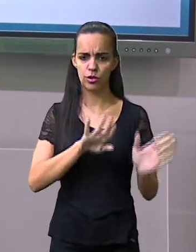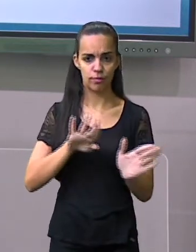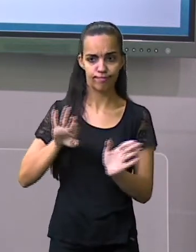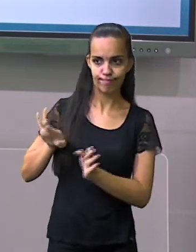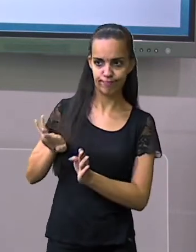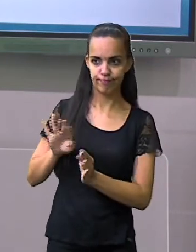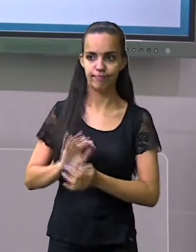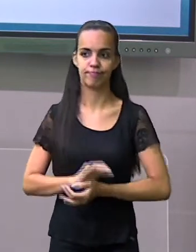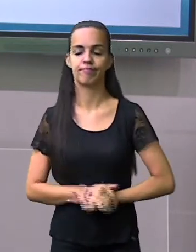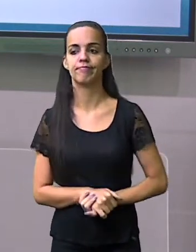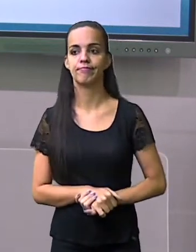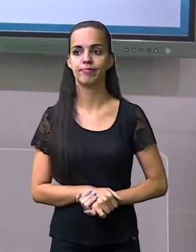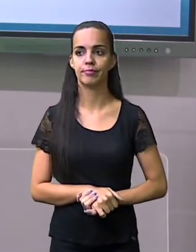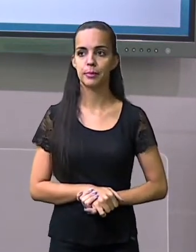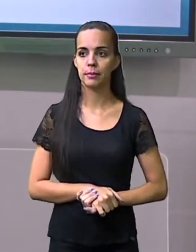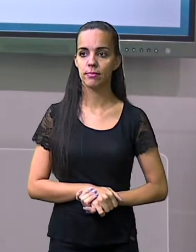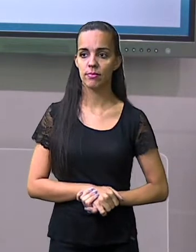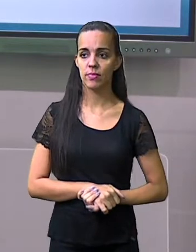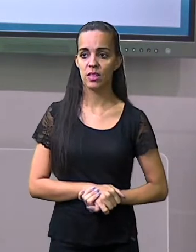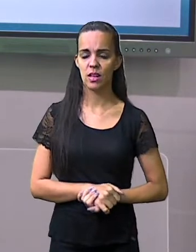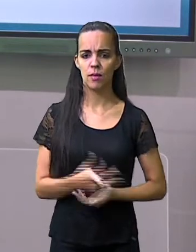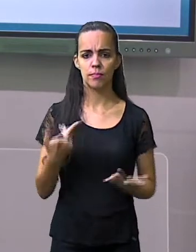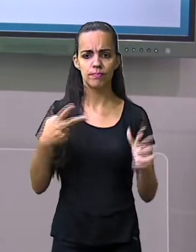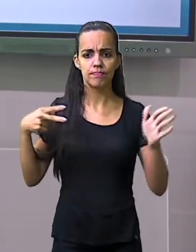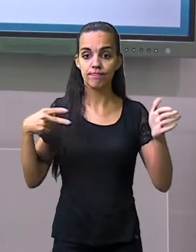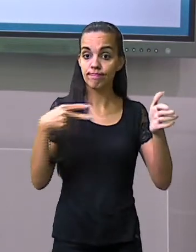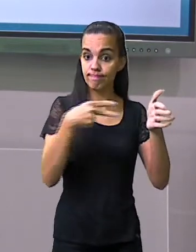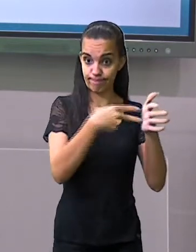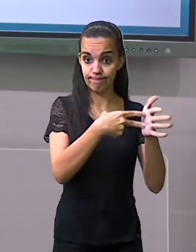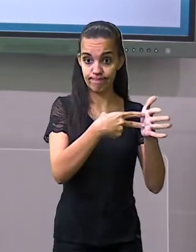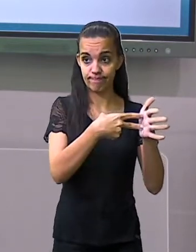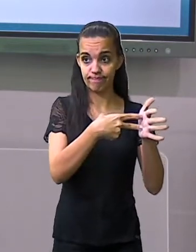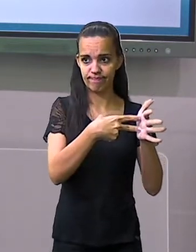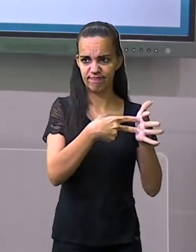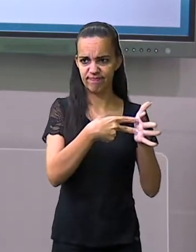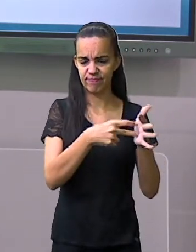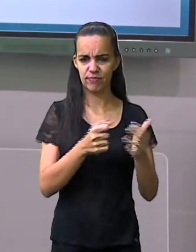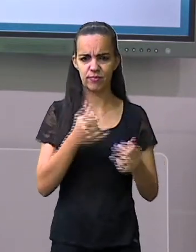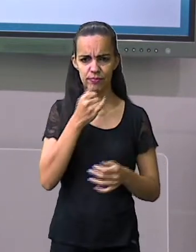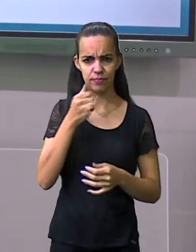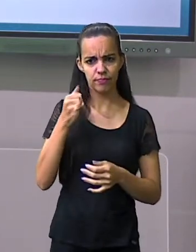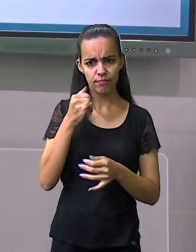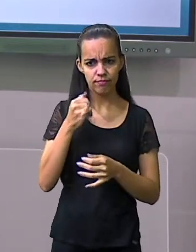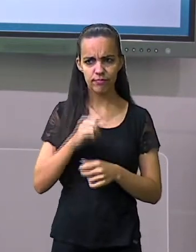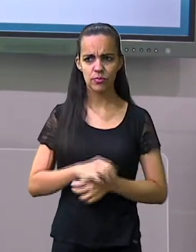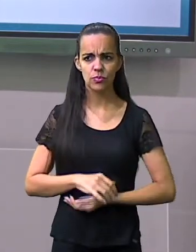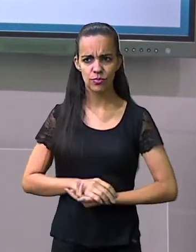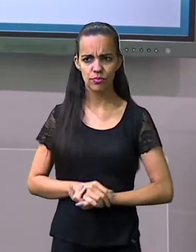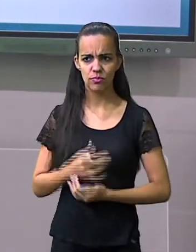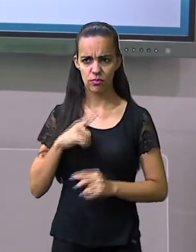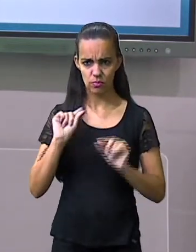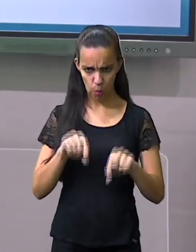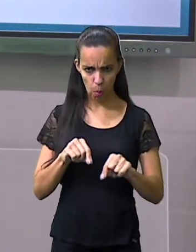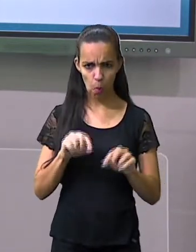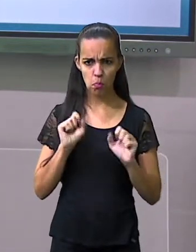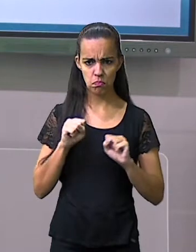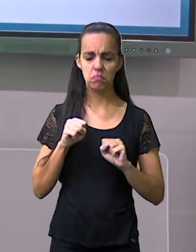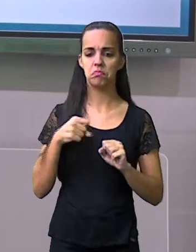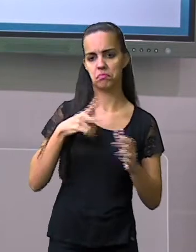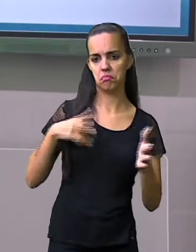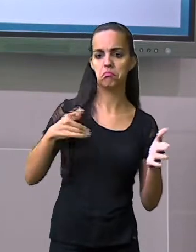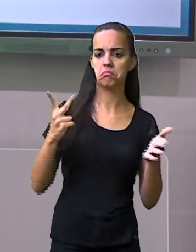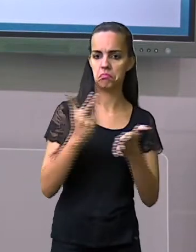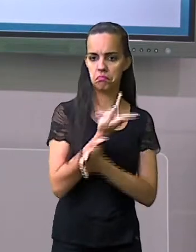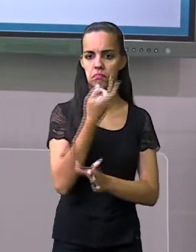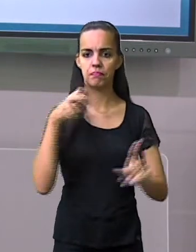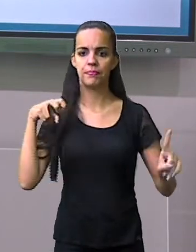Então, nós não vamos circular. E uma tomada, tomada elétrica, ela pode ocasionar um acidente. Se você